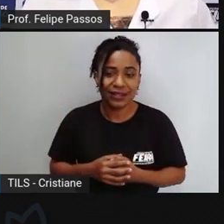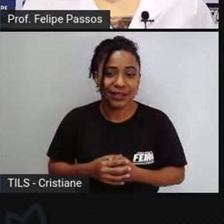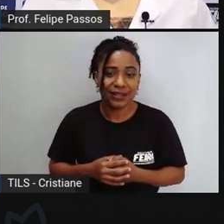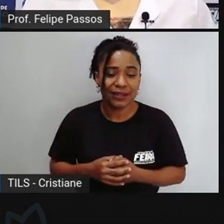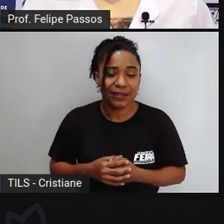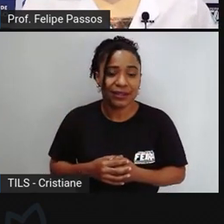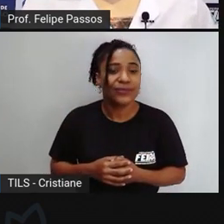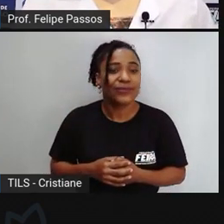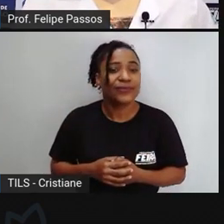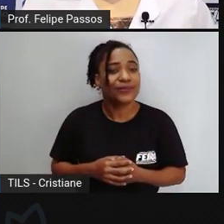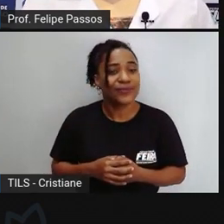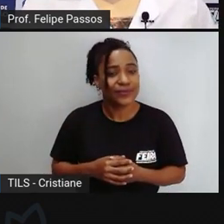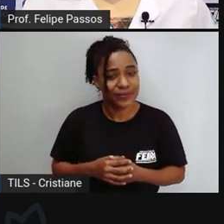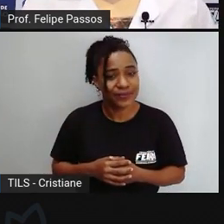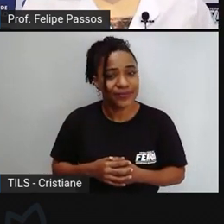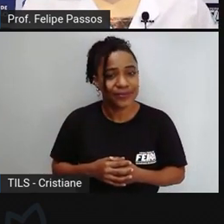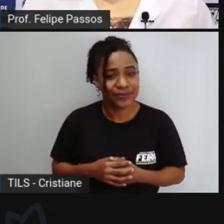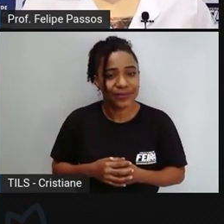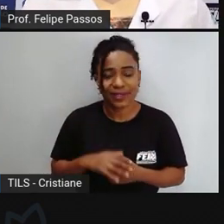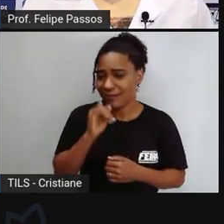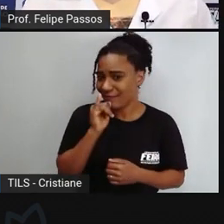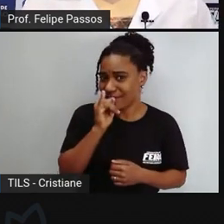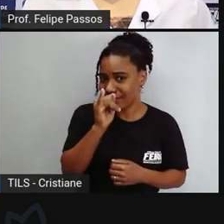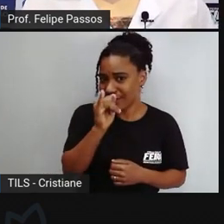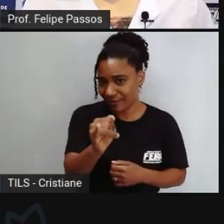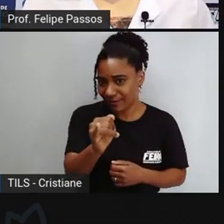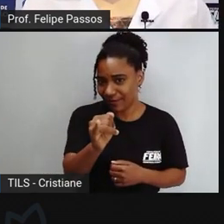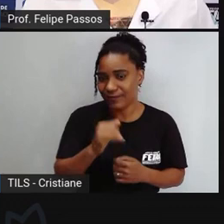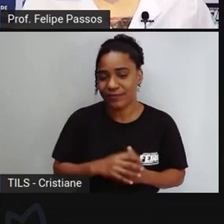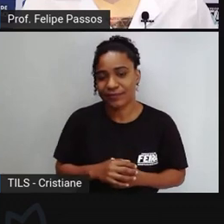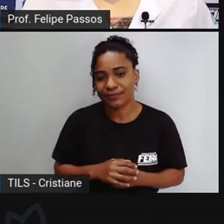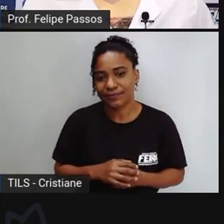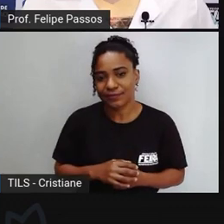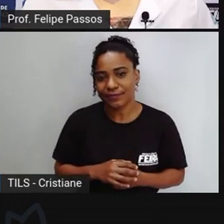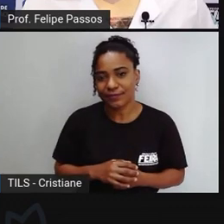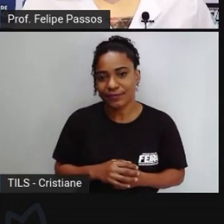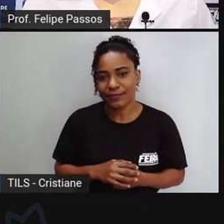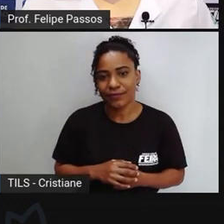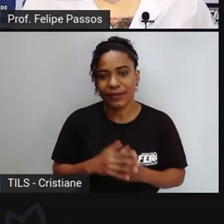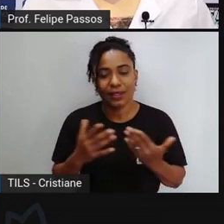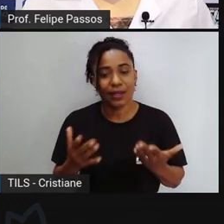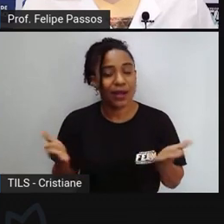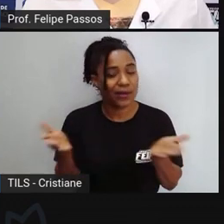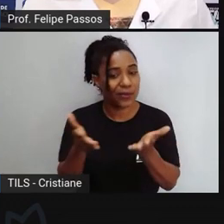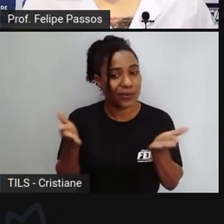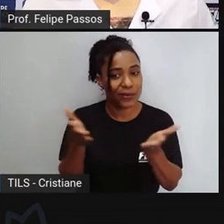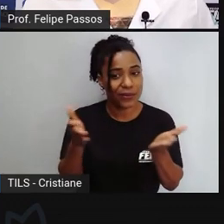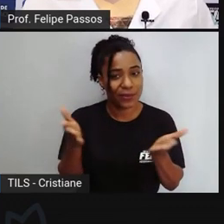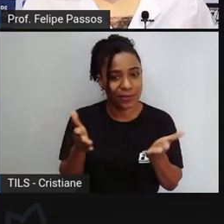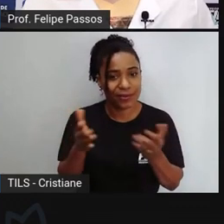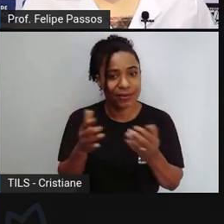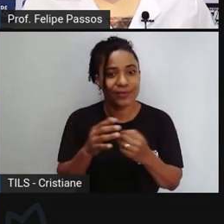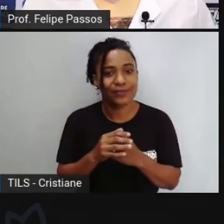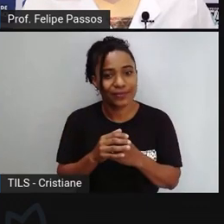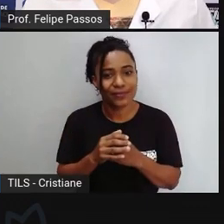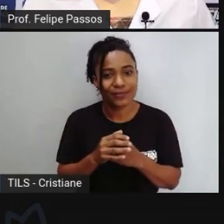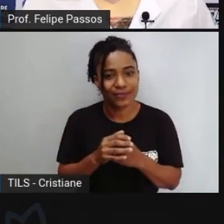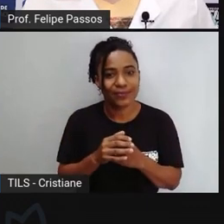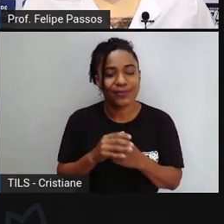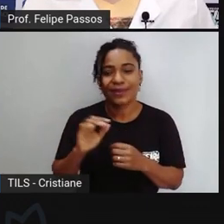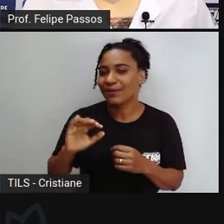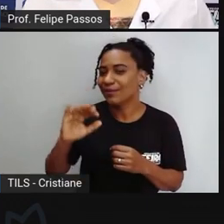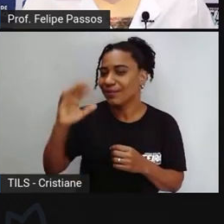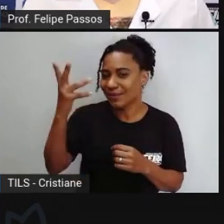uso para concluir as minhas palavras aquele fato